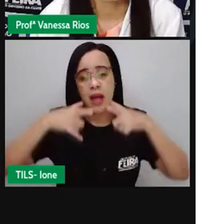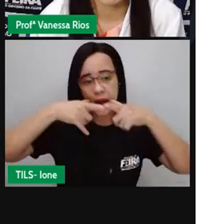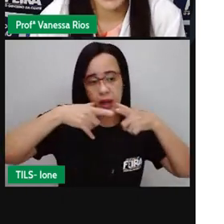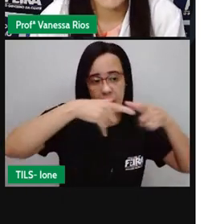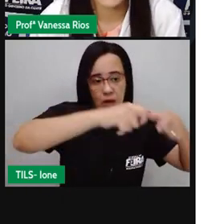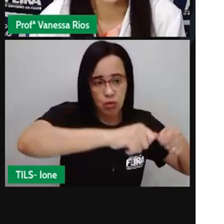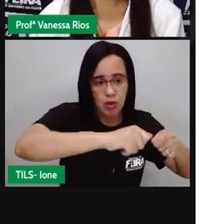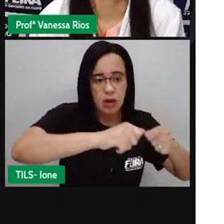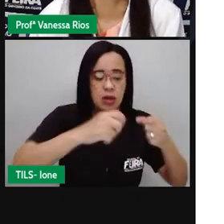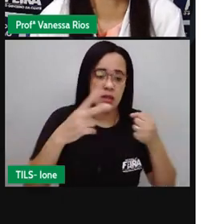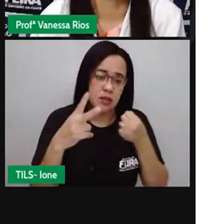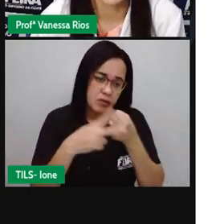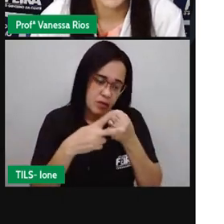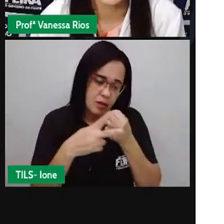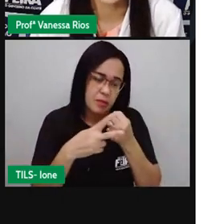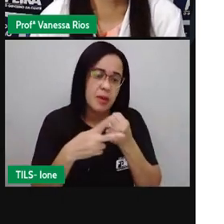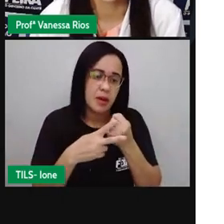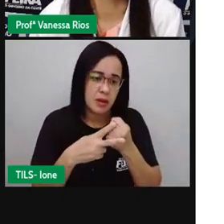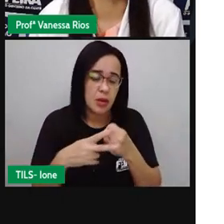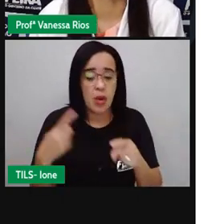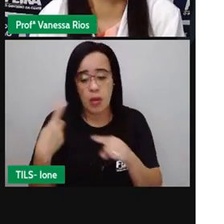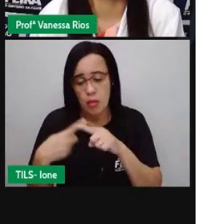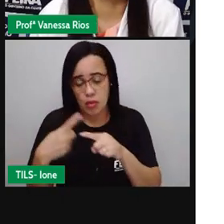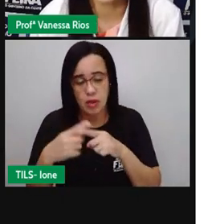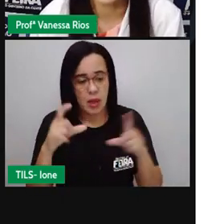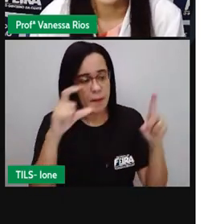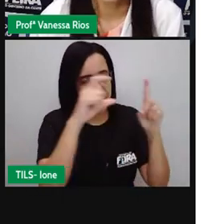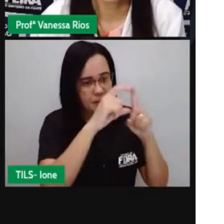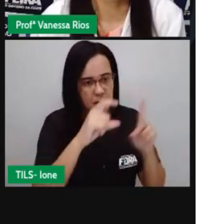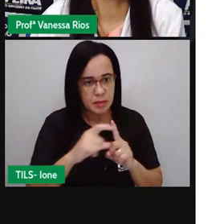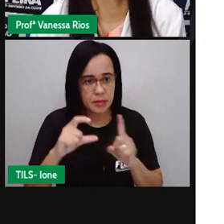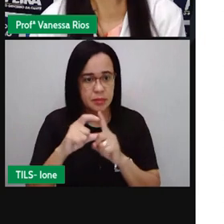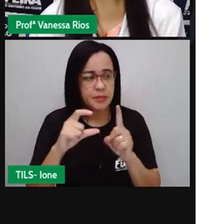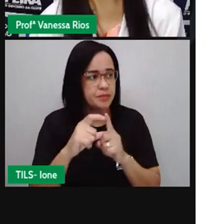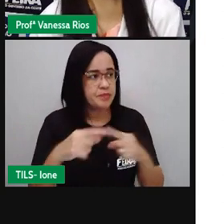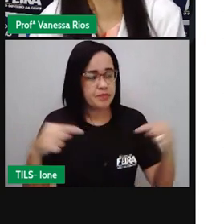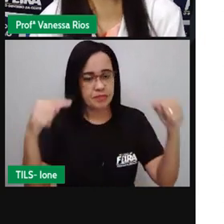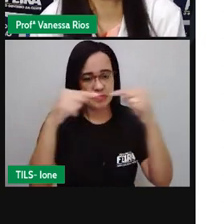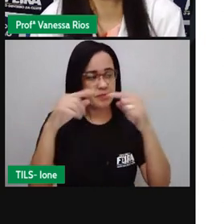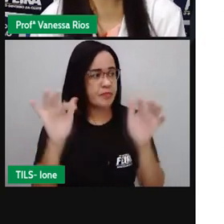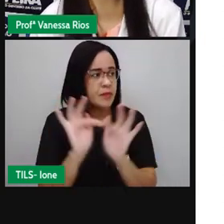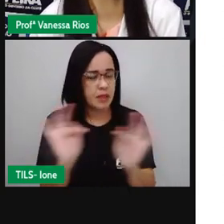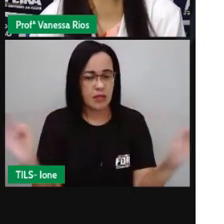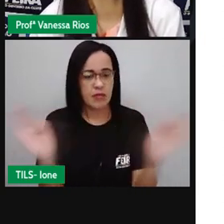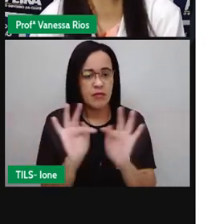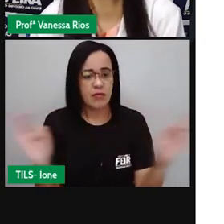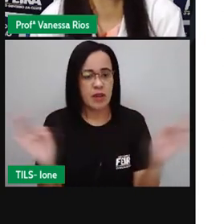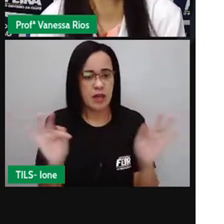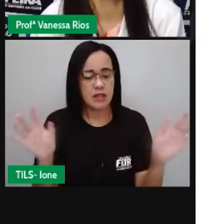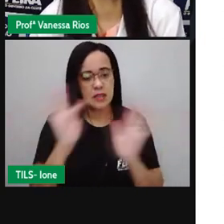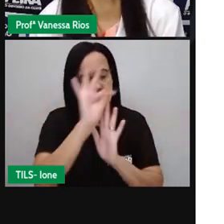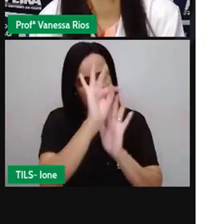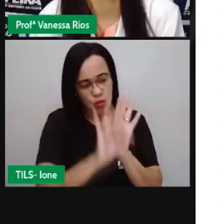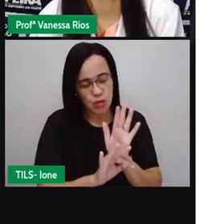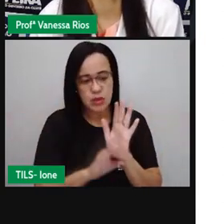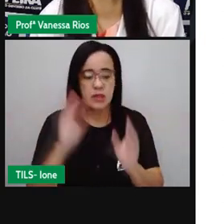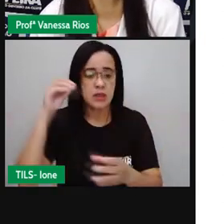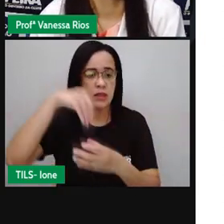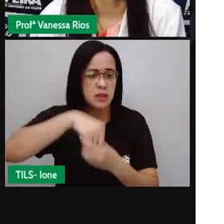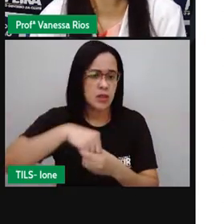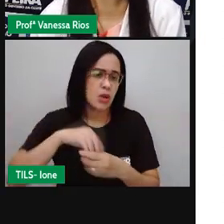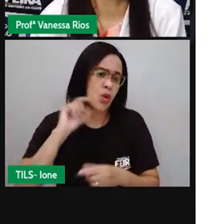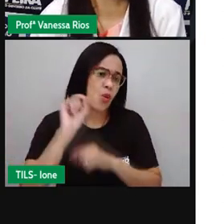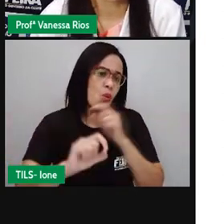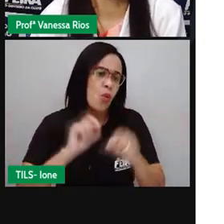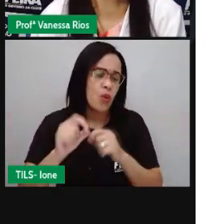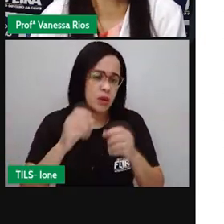palavras formando as frases e trazendo assim nesse contexto aí nessa formação nessa organização